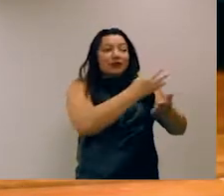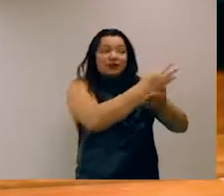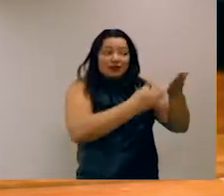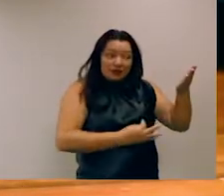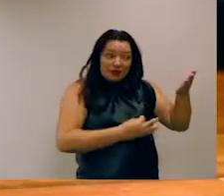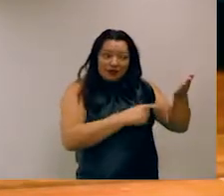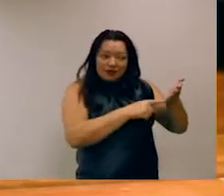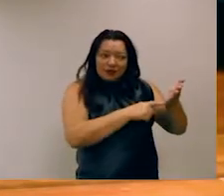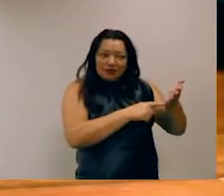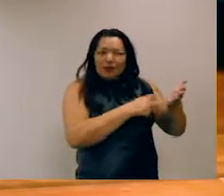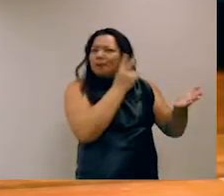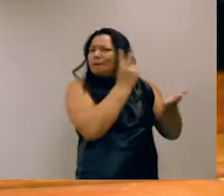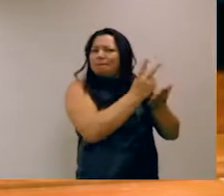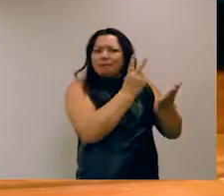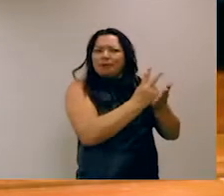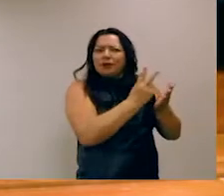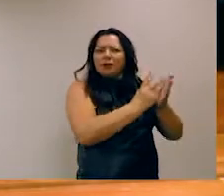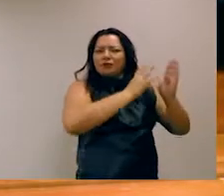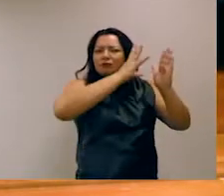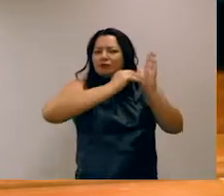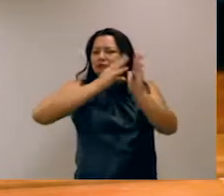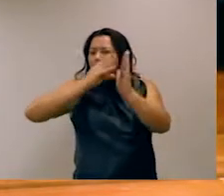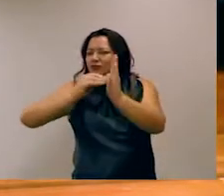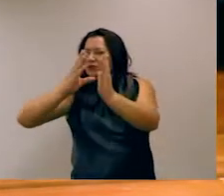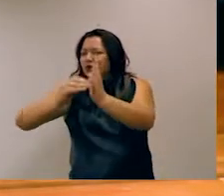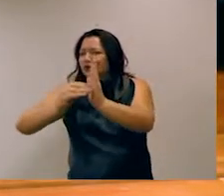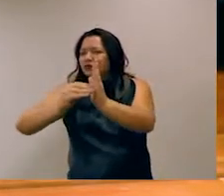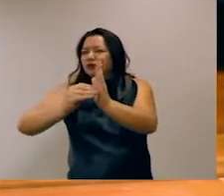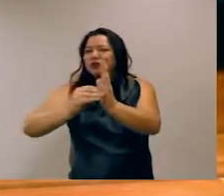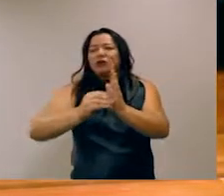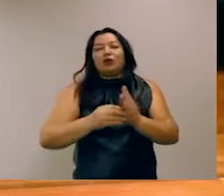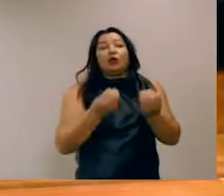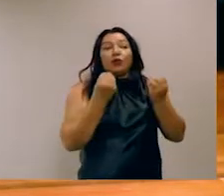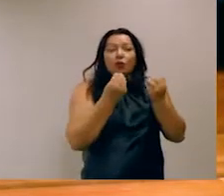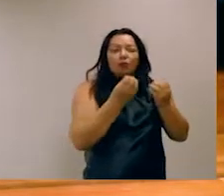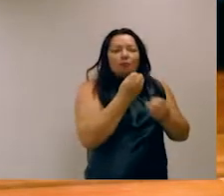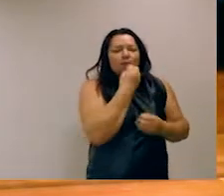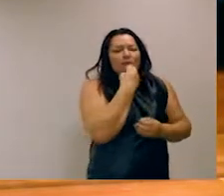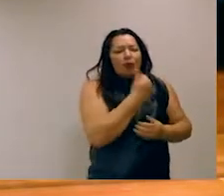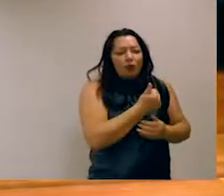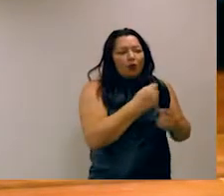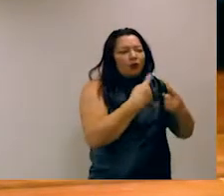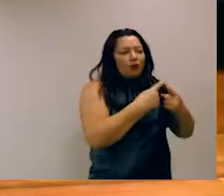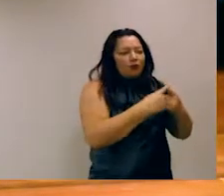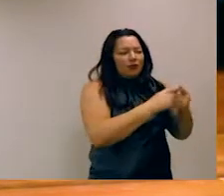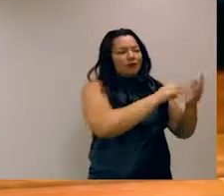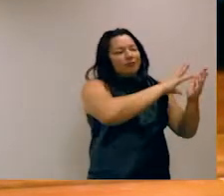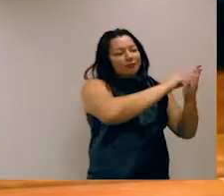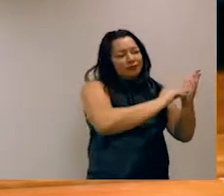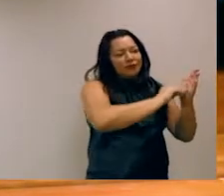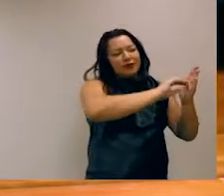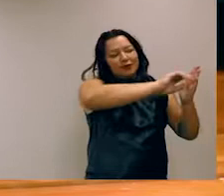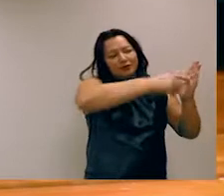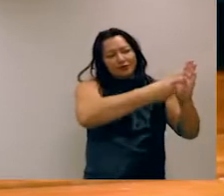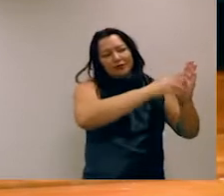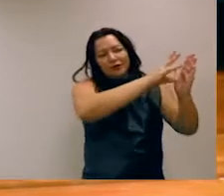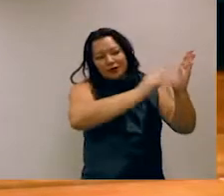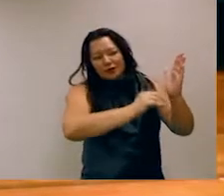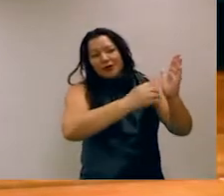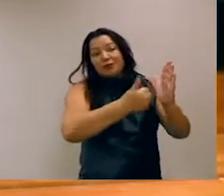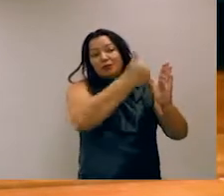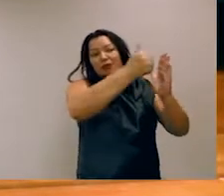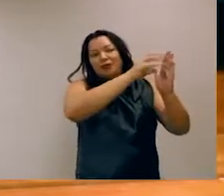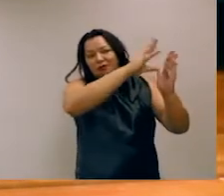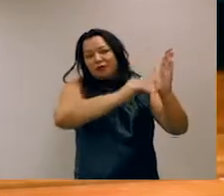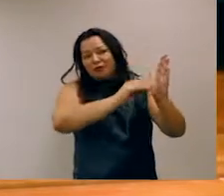mesmo modelo. E aí você avalia o quão bom esse modelo é para cada uma das tarefas. Sabendo que, em geral, o desempenho